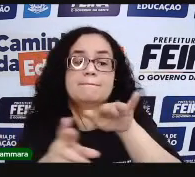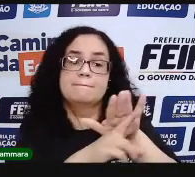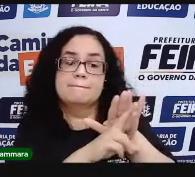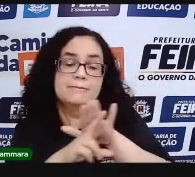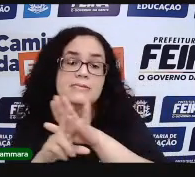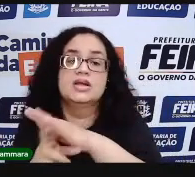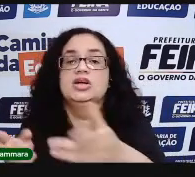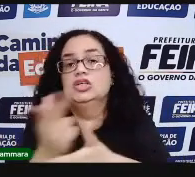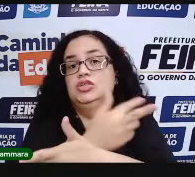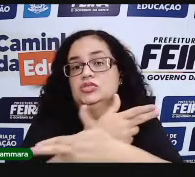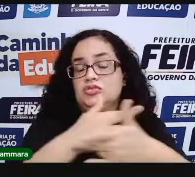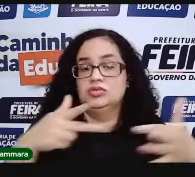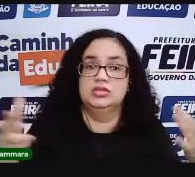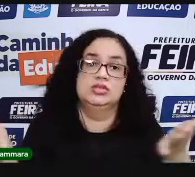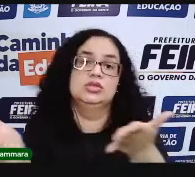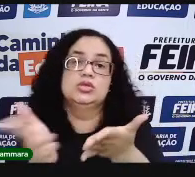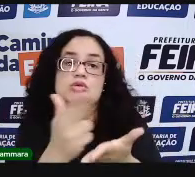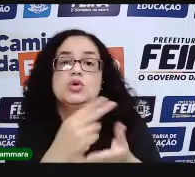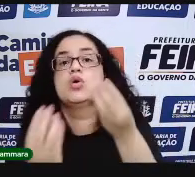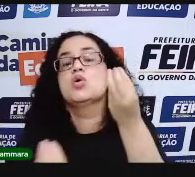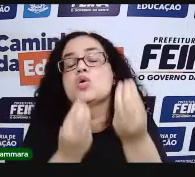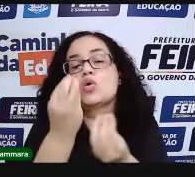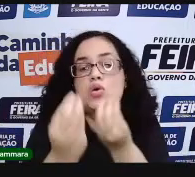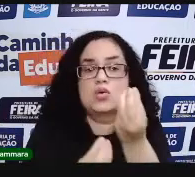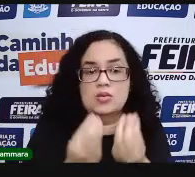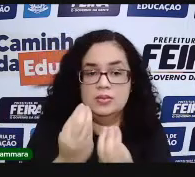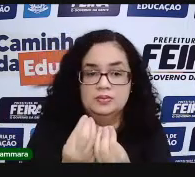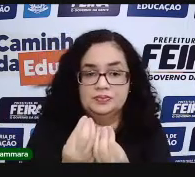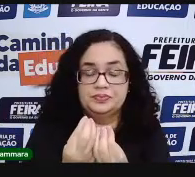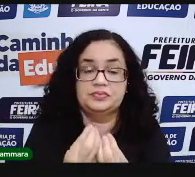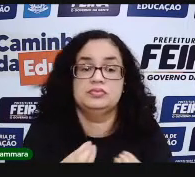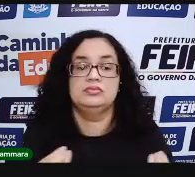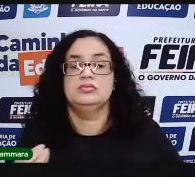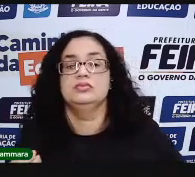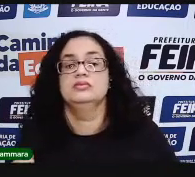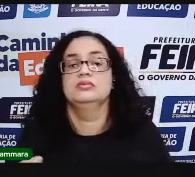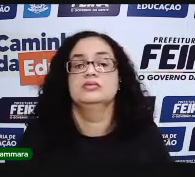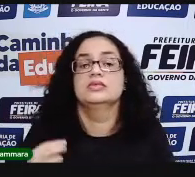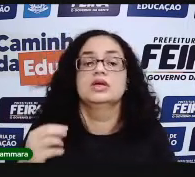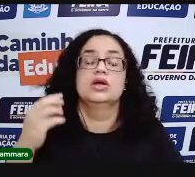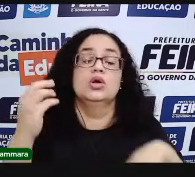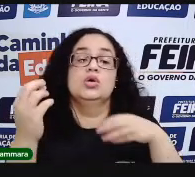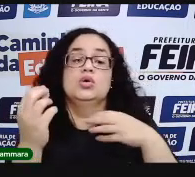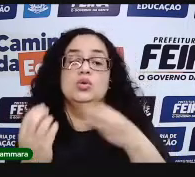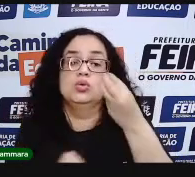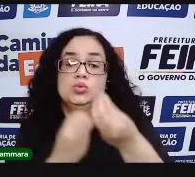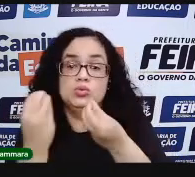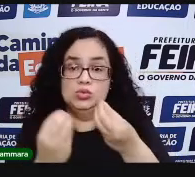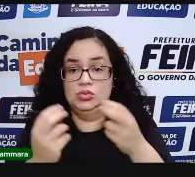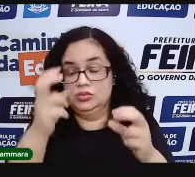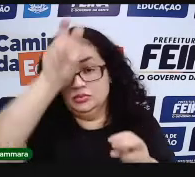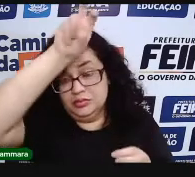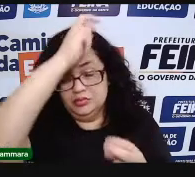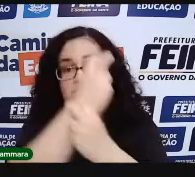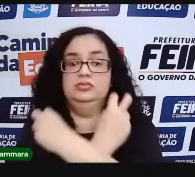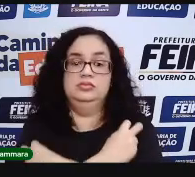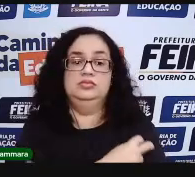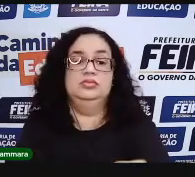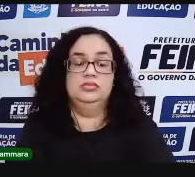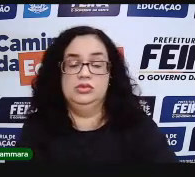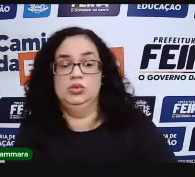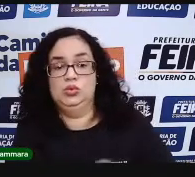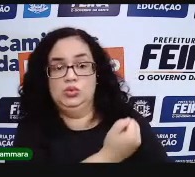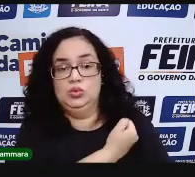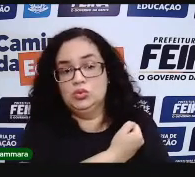a gente representar um milhão com esses desenhos, como seria? Então, essa é a forma dos egípcios